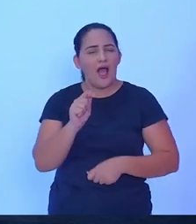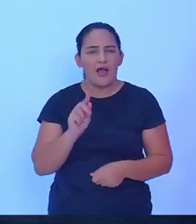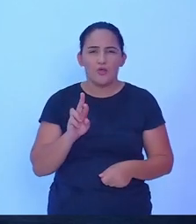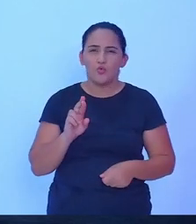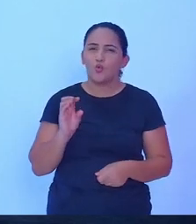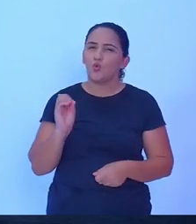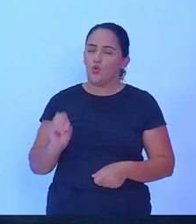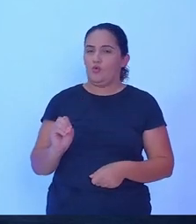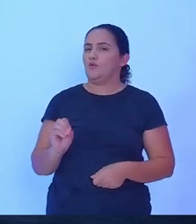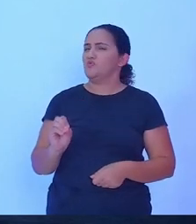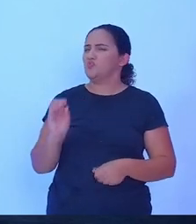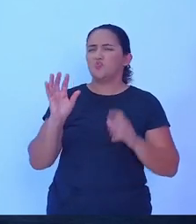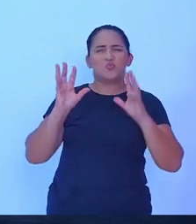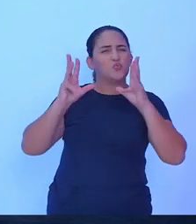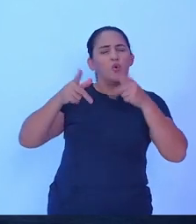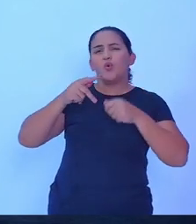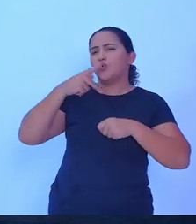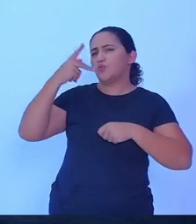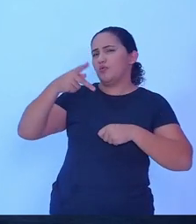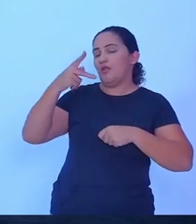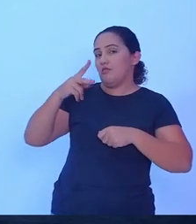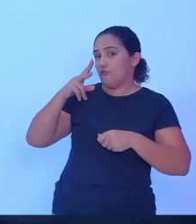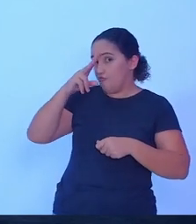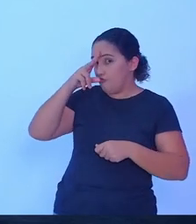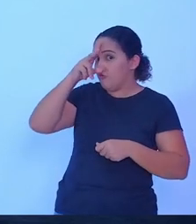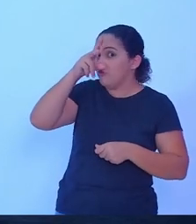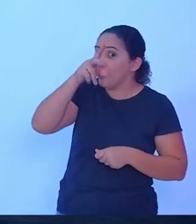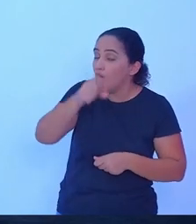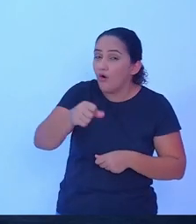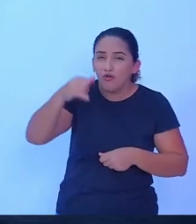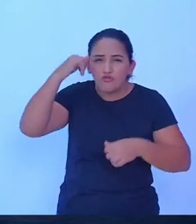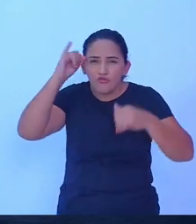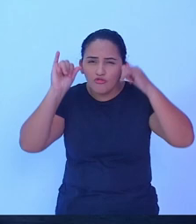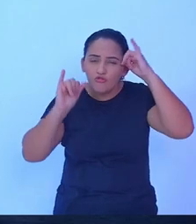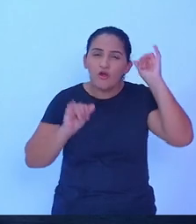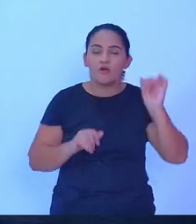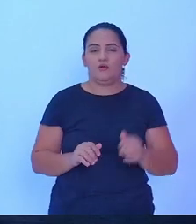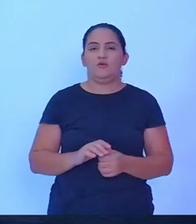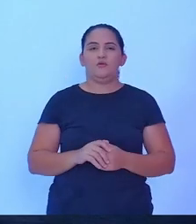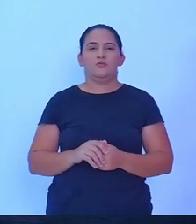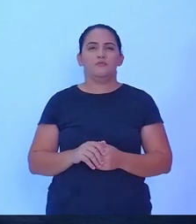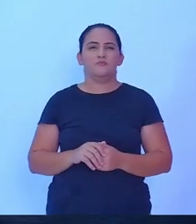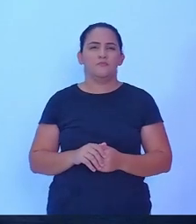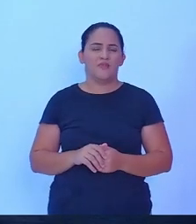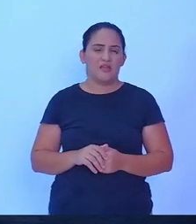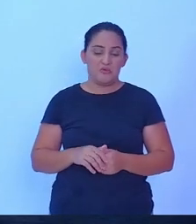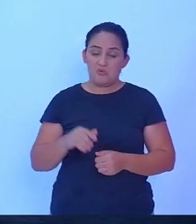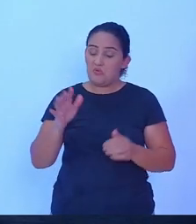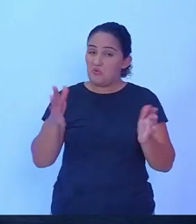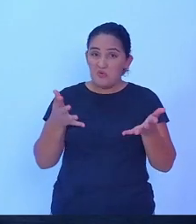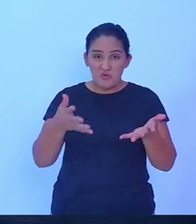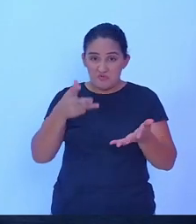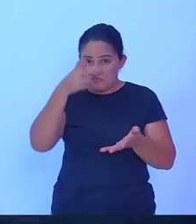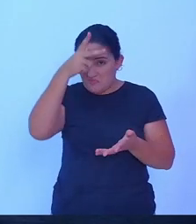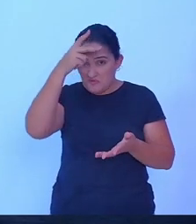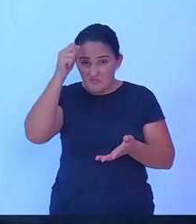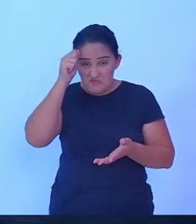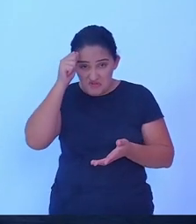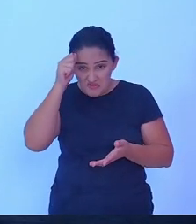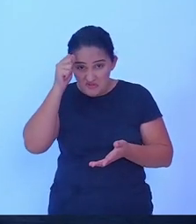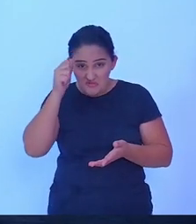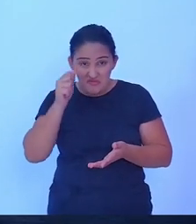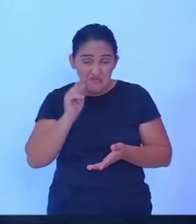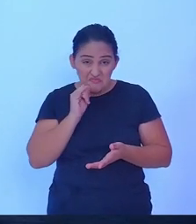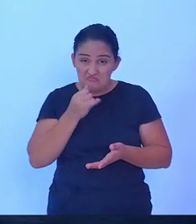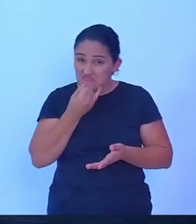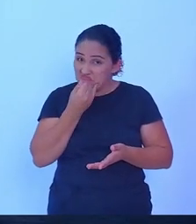fala que vem fortalecendo, vem crescendo a cada vez mais, na gestão atual teve o esquecimento